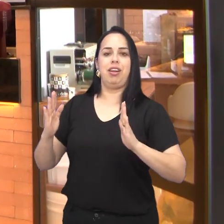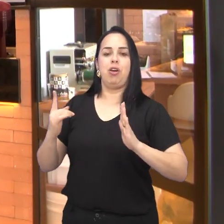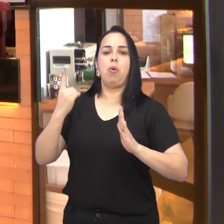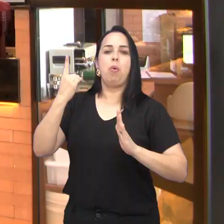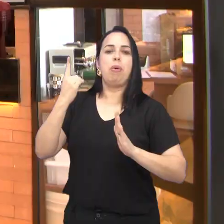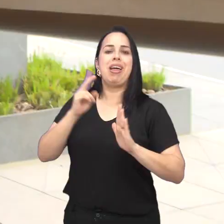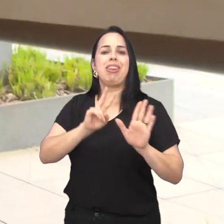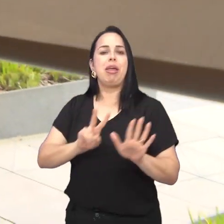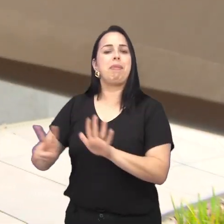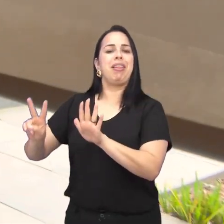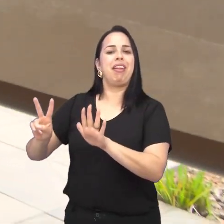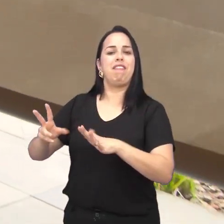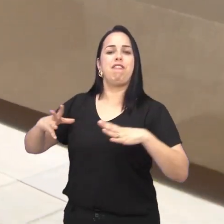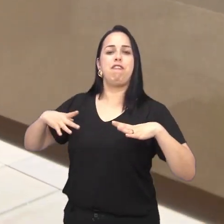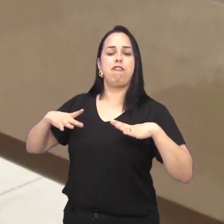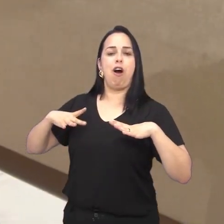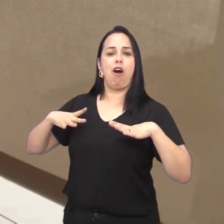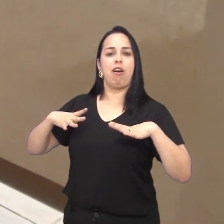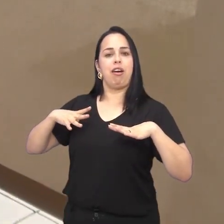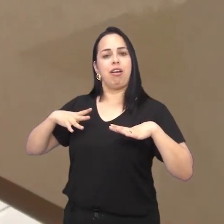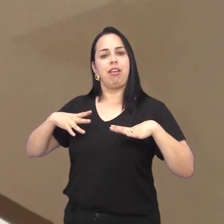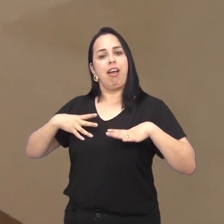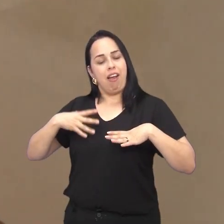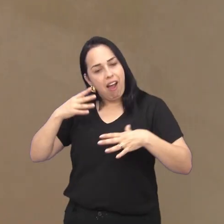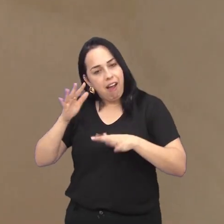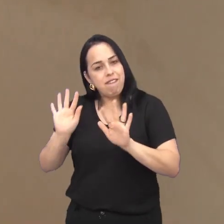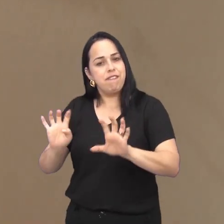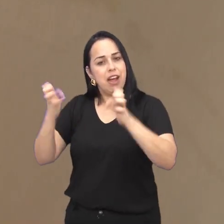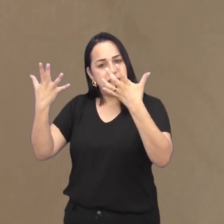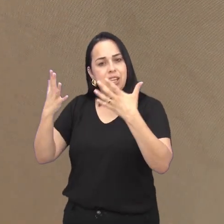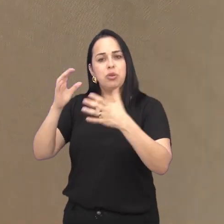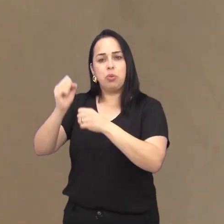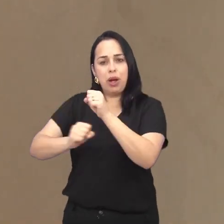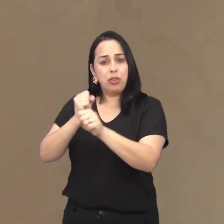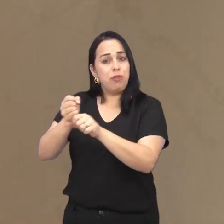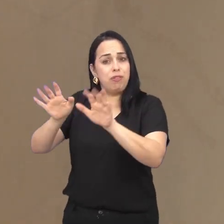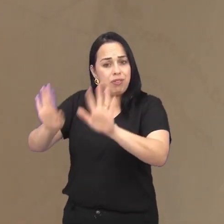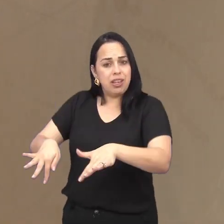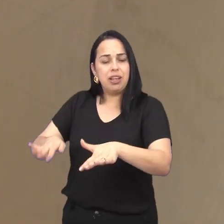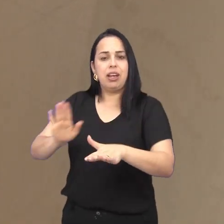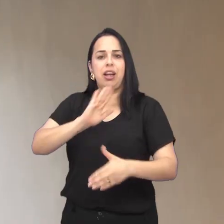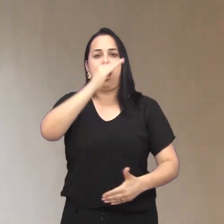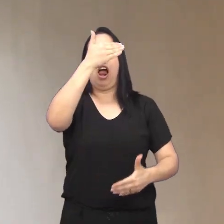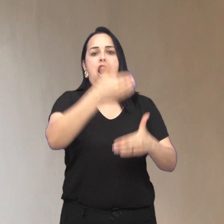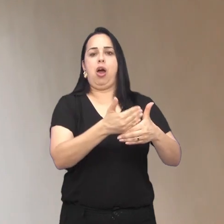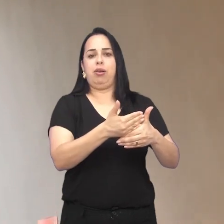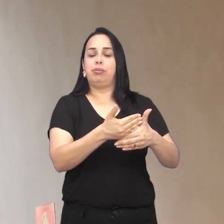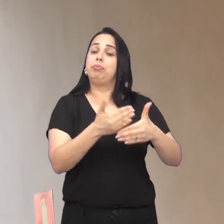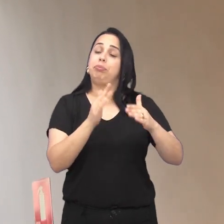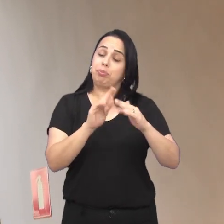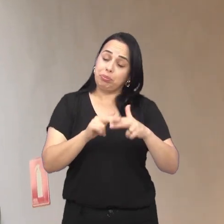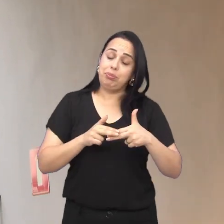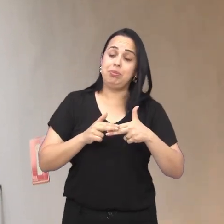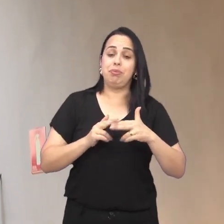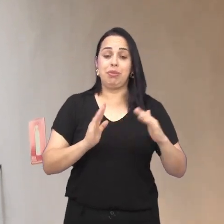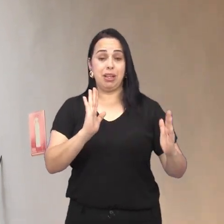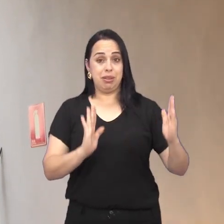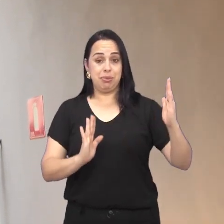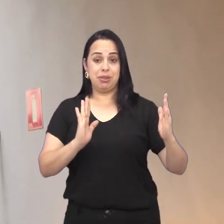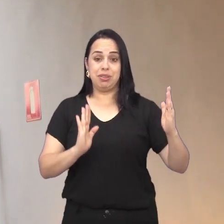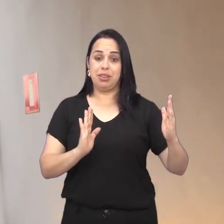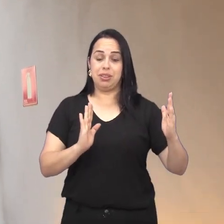uma semana. É que durante as festas de fim de ano, o local vai estar fechado. Nesse período, o